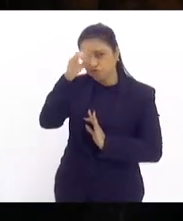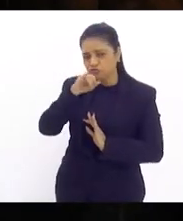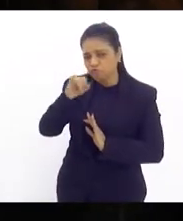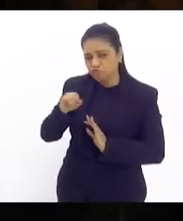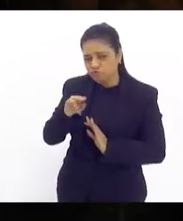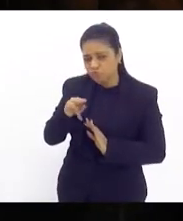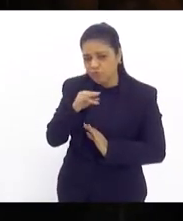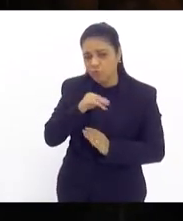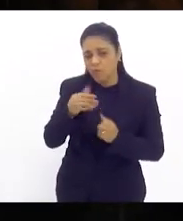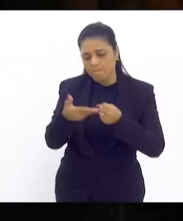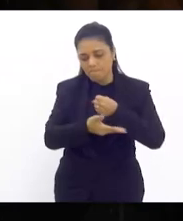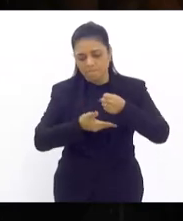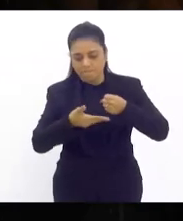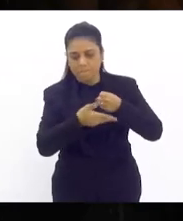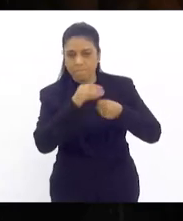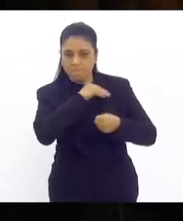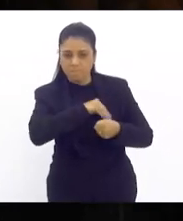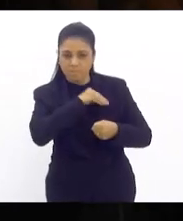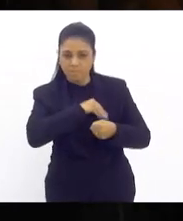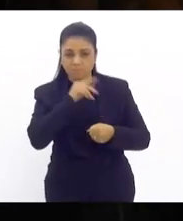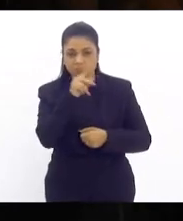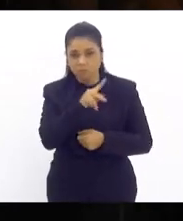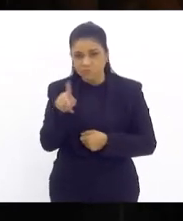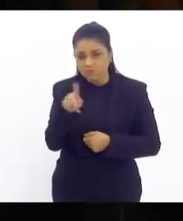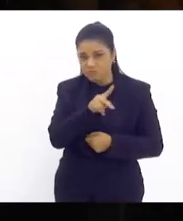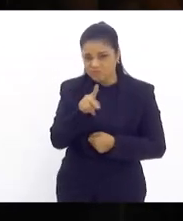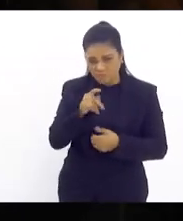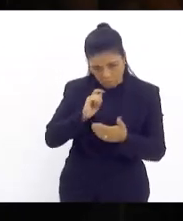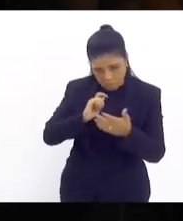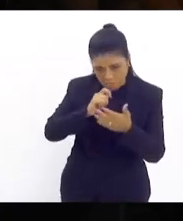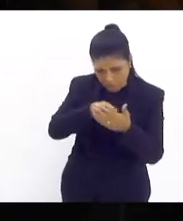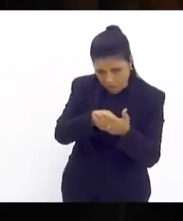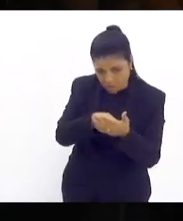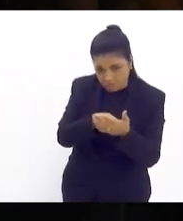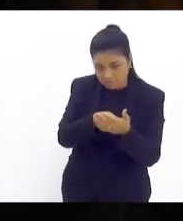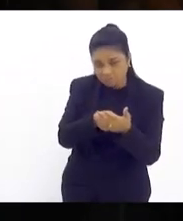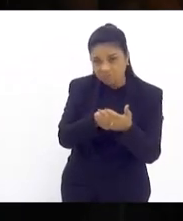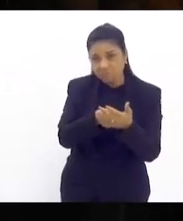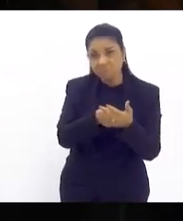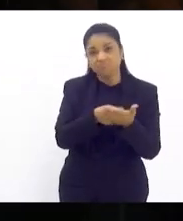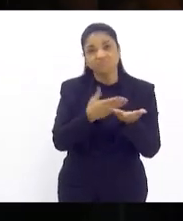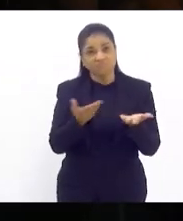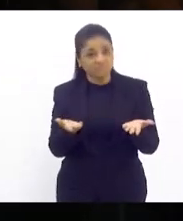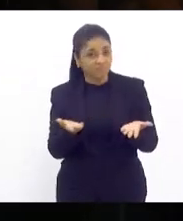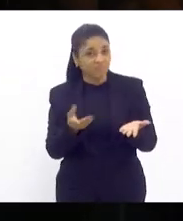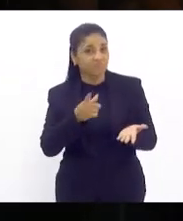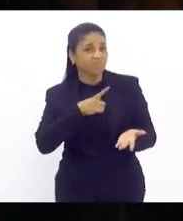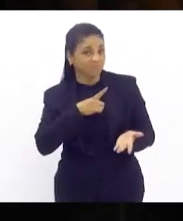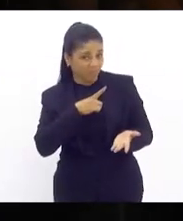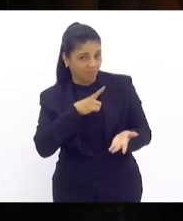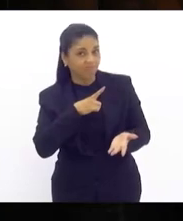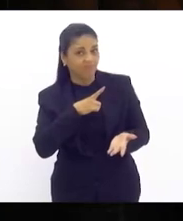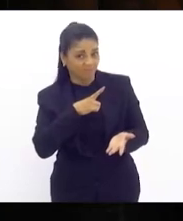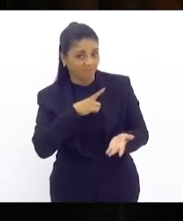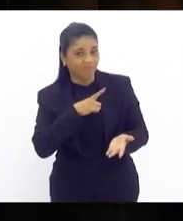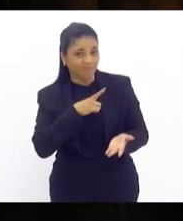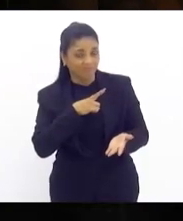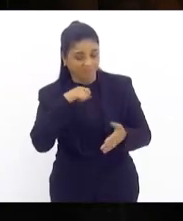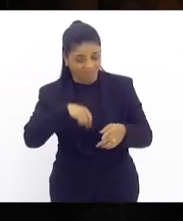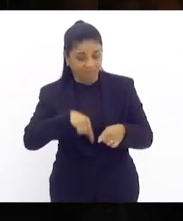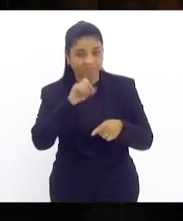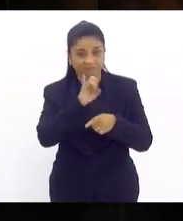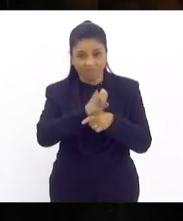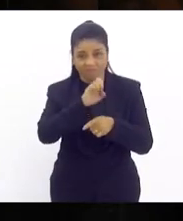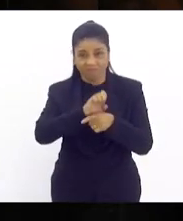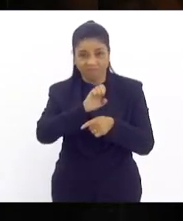piso nacional do magistério também seria pago afinal de contas a gente tem no Rio de